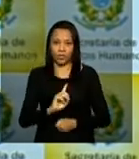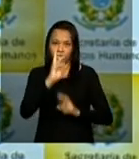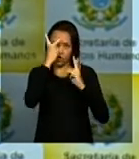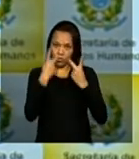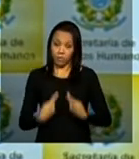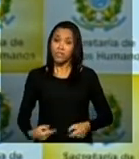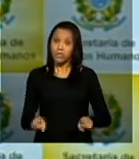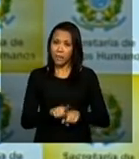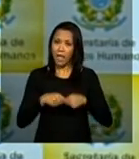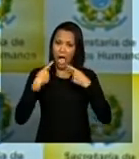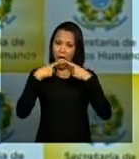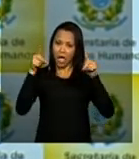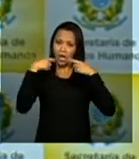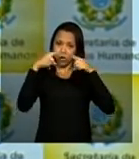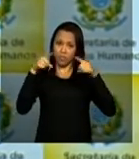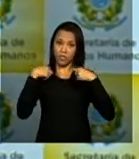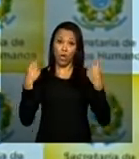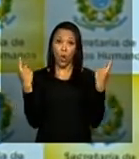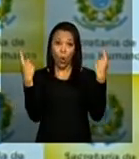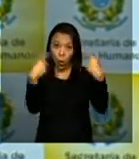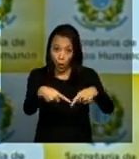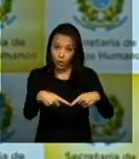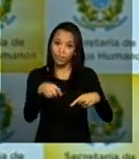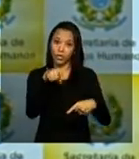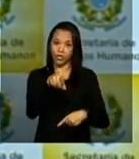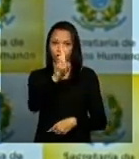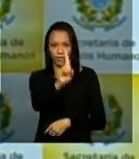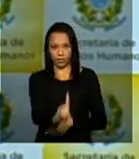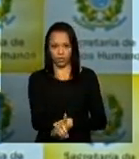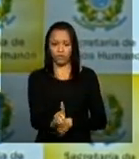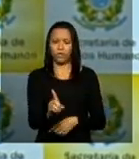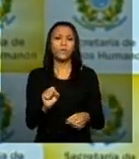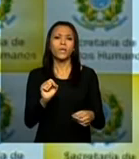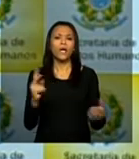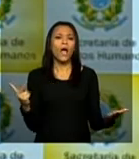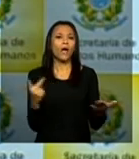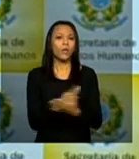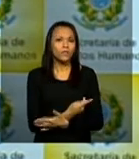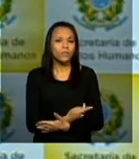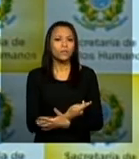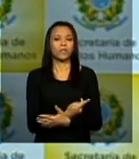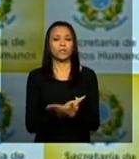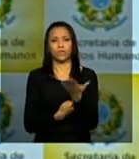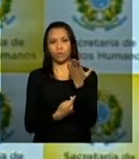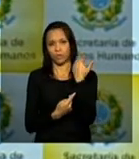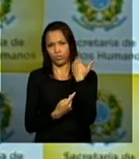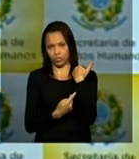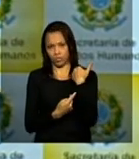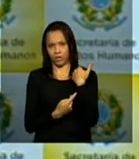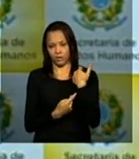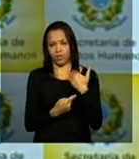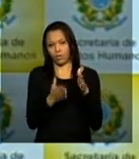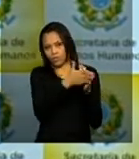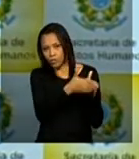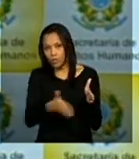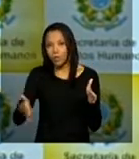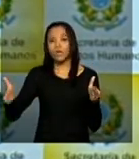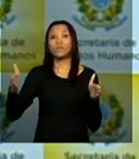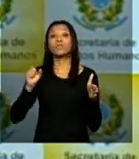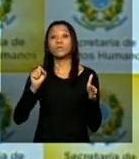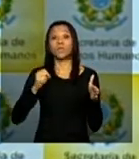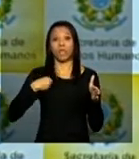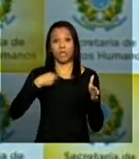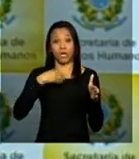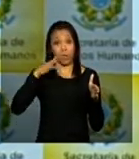intransigente de suas violações entre elas as que aconteceram no Brasil durante o período da ditadura militar